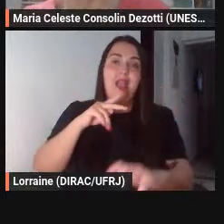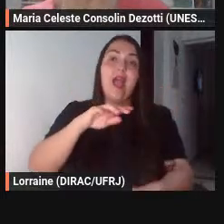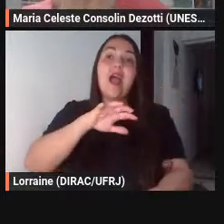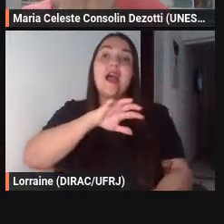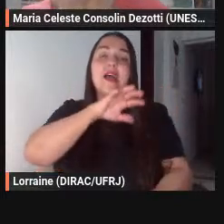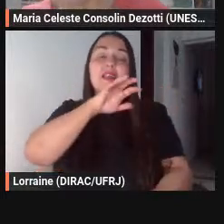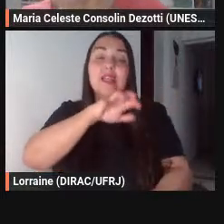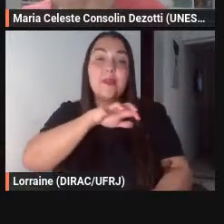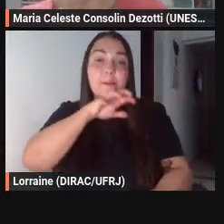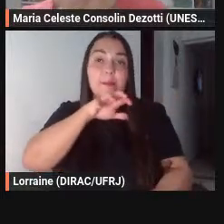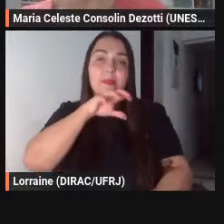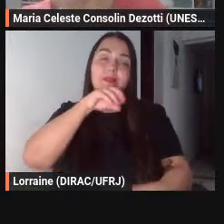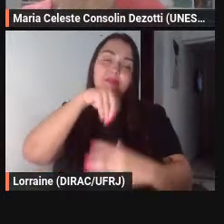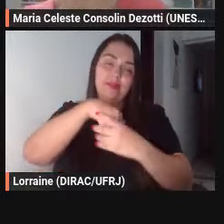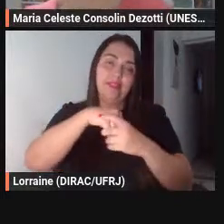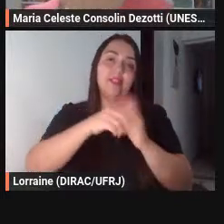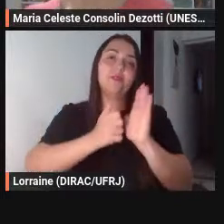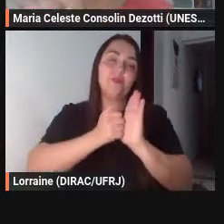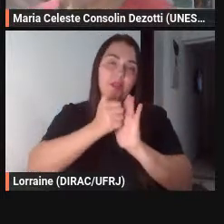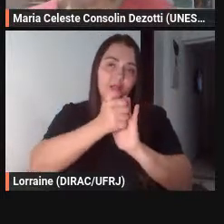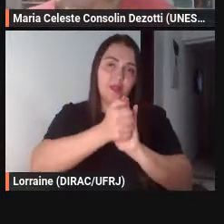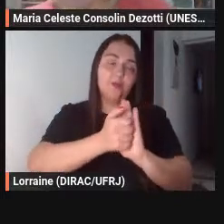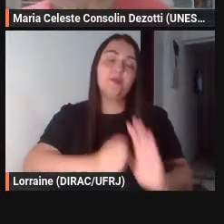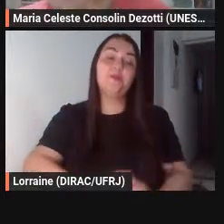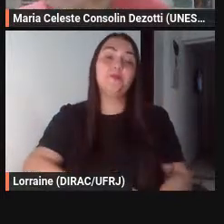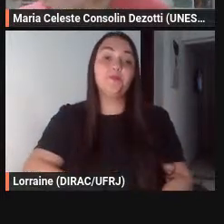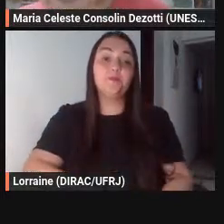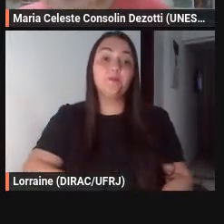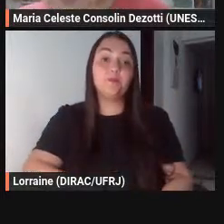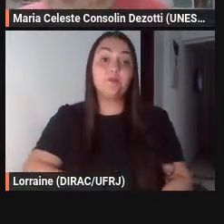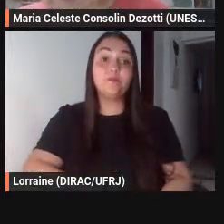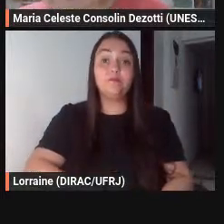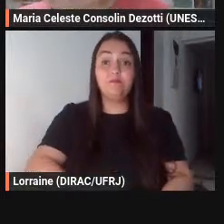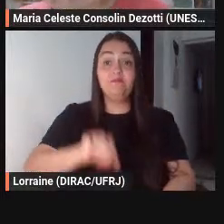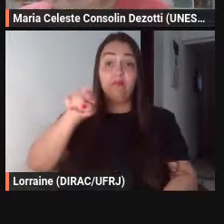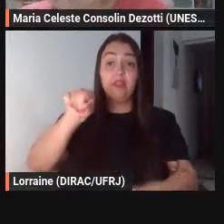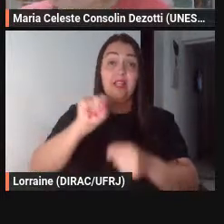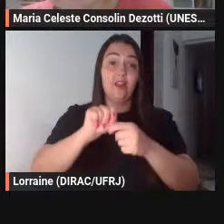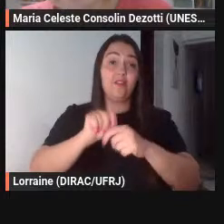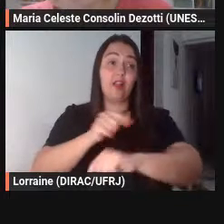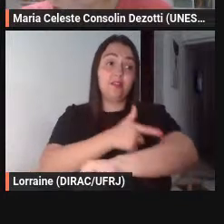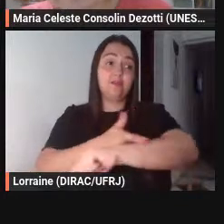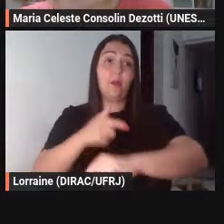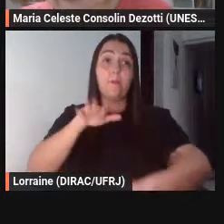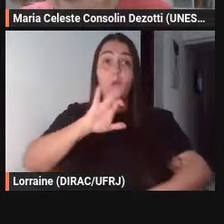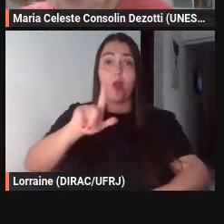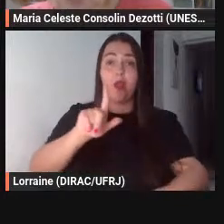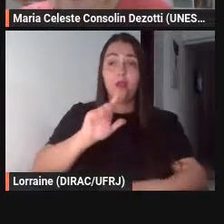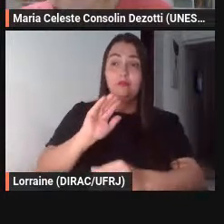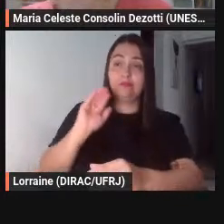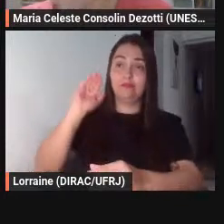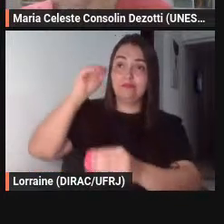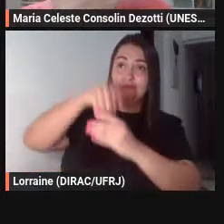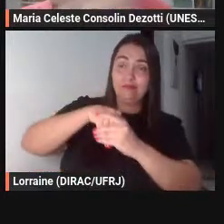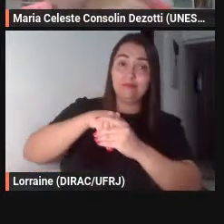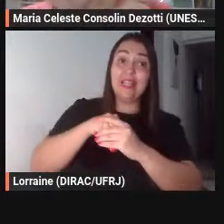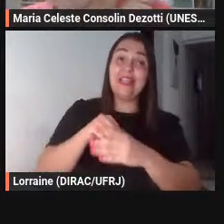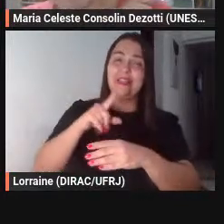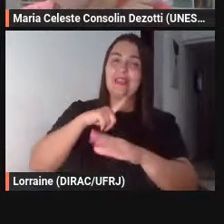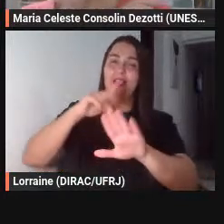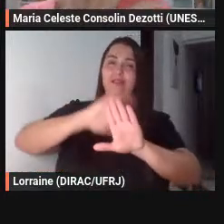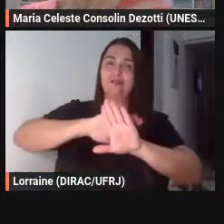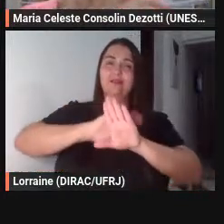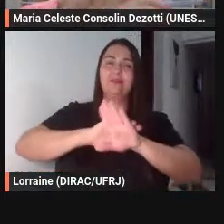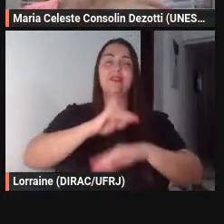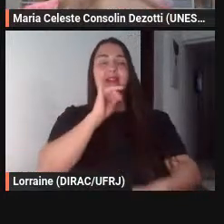personagens da fábula né essa moralidade interna que está dentro da narrativa